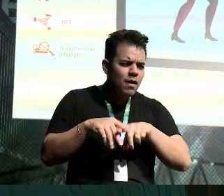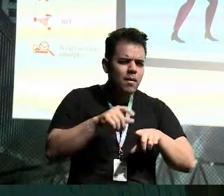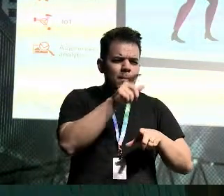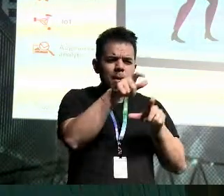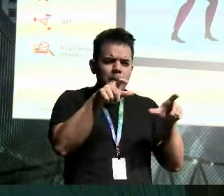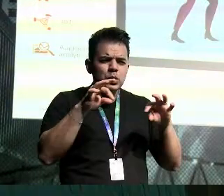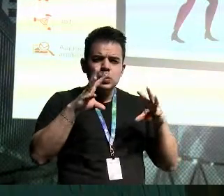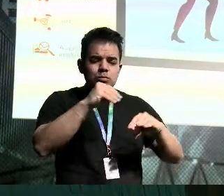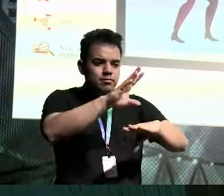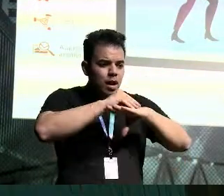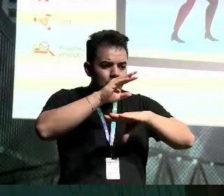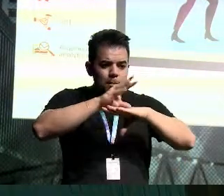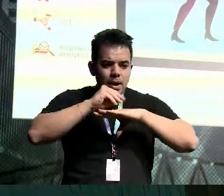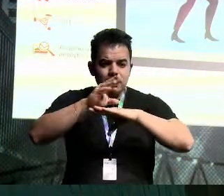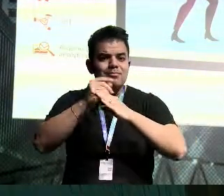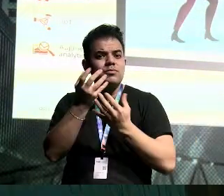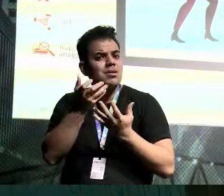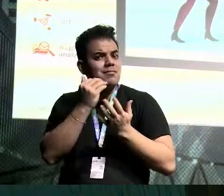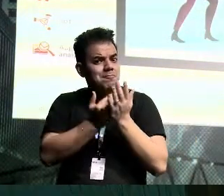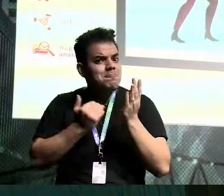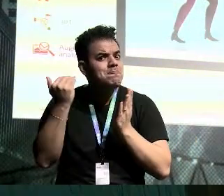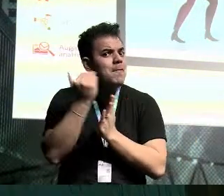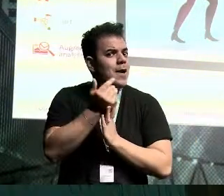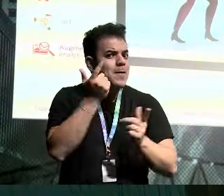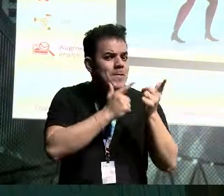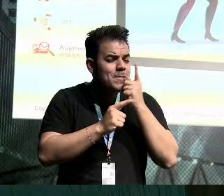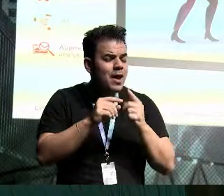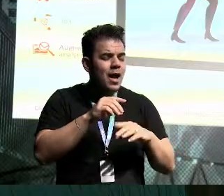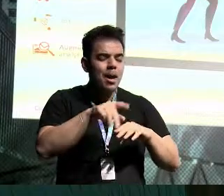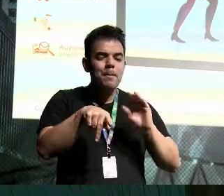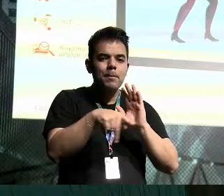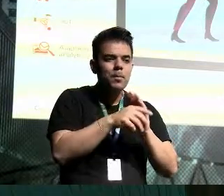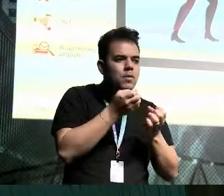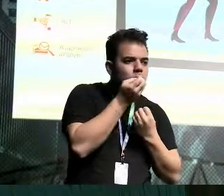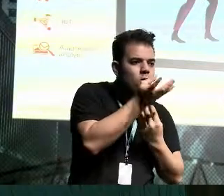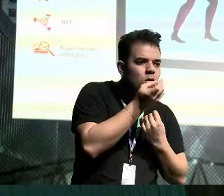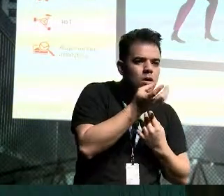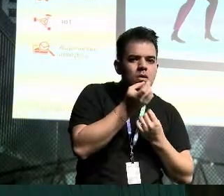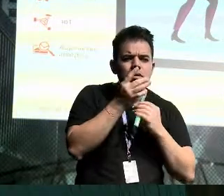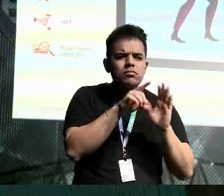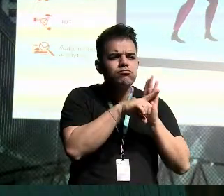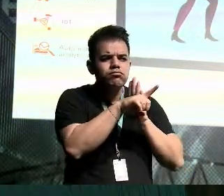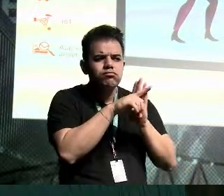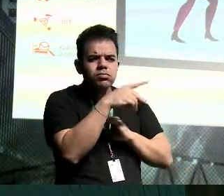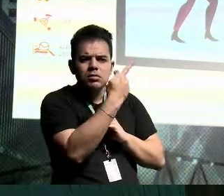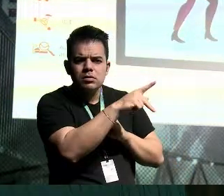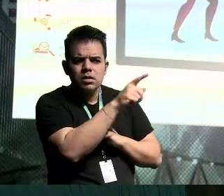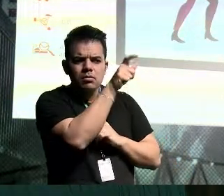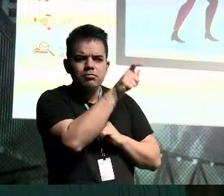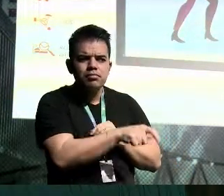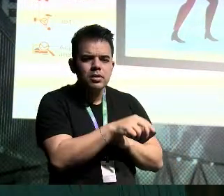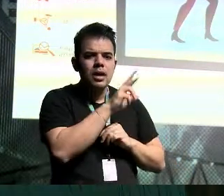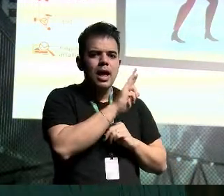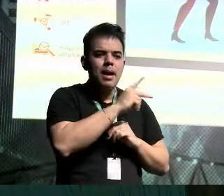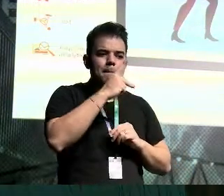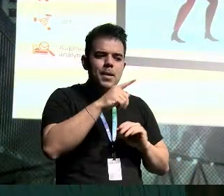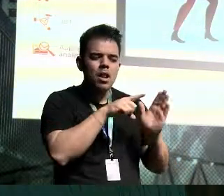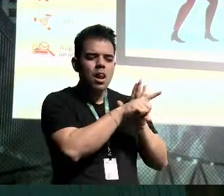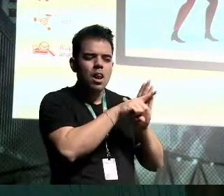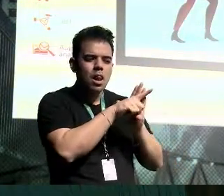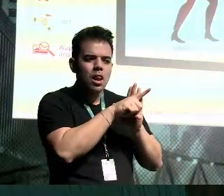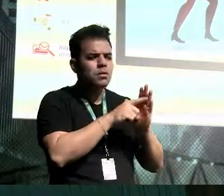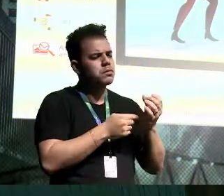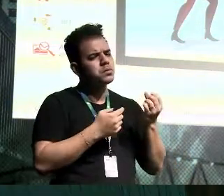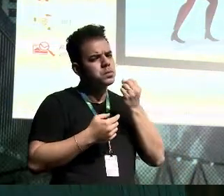você consiga ir além. Além somando as informações. Então, você ter um analítico que só faz análise do seu ERP, ele